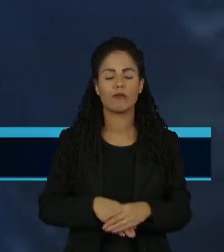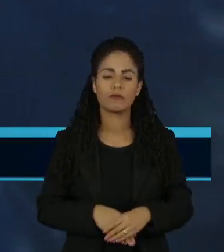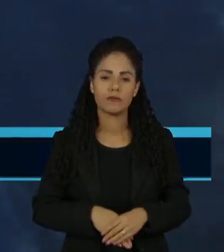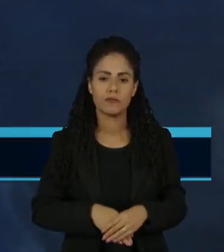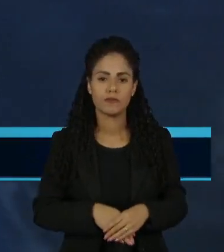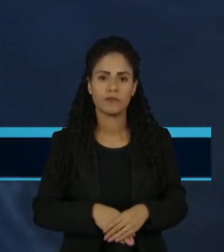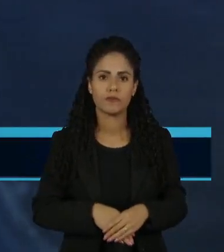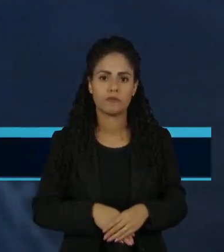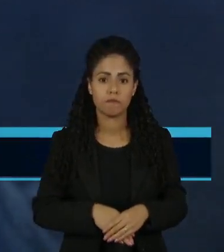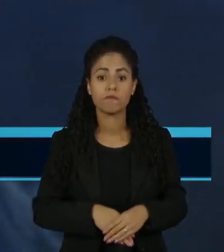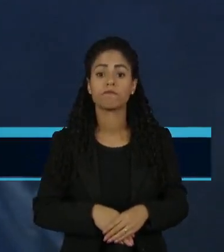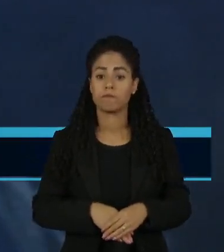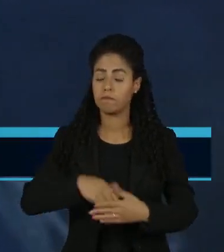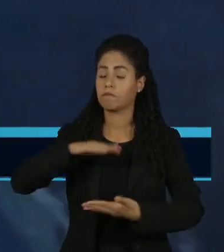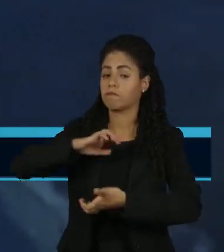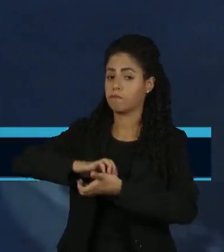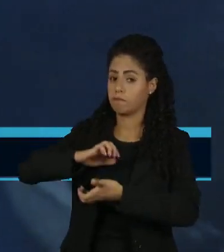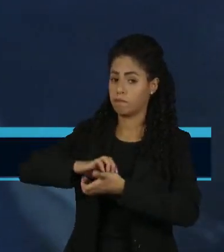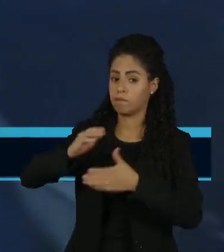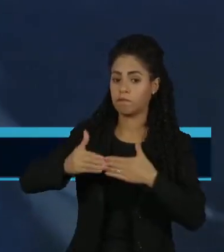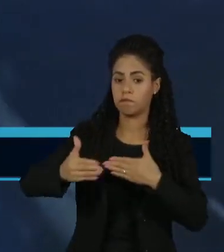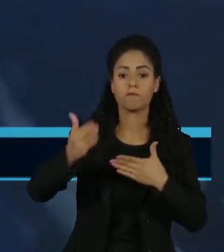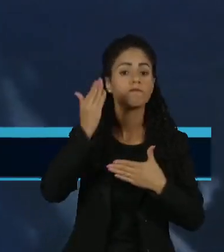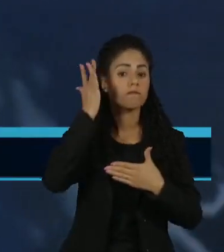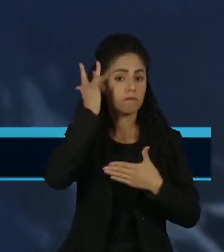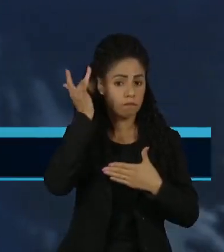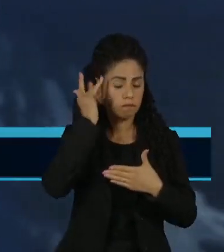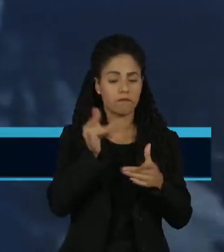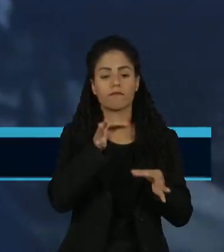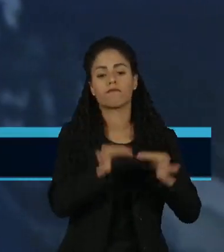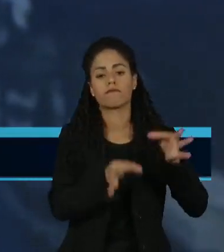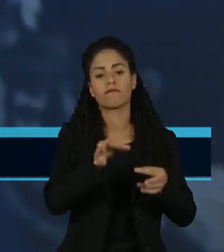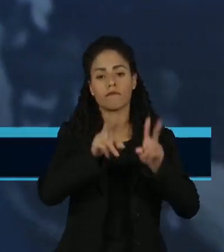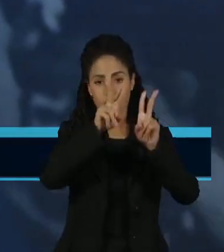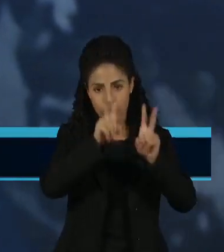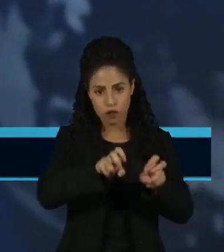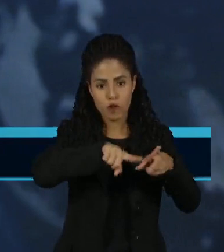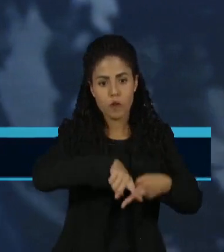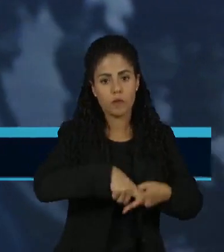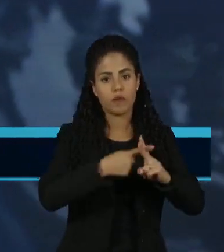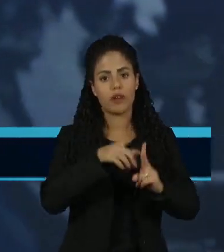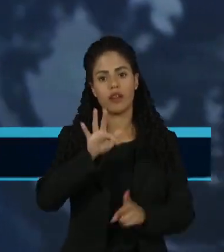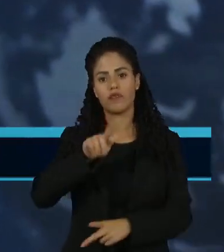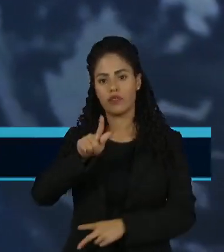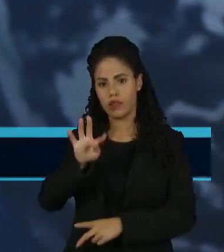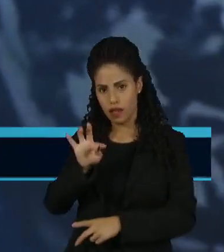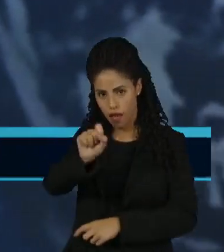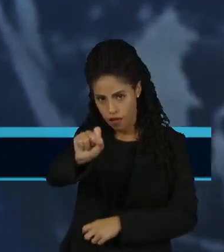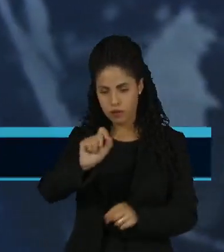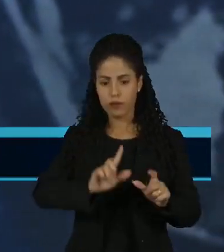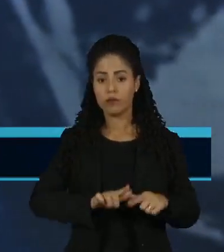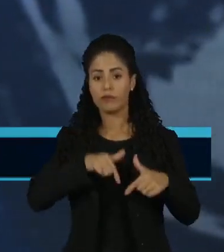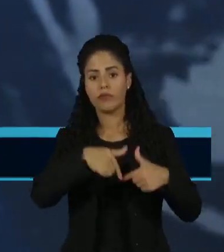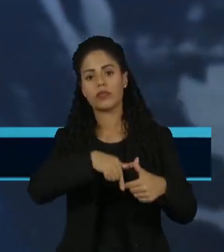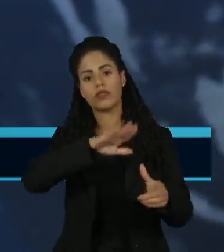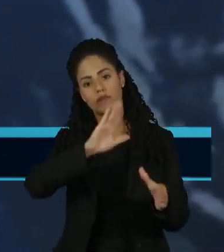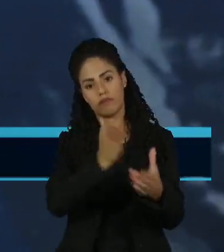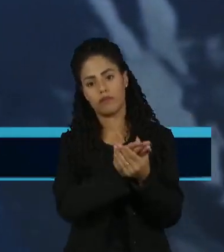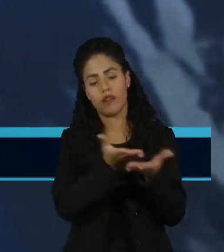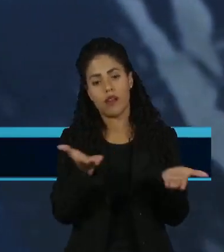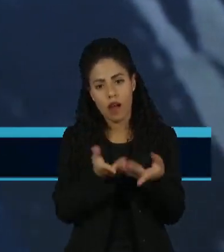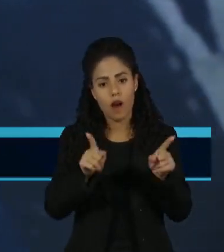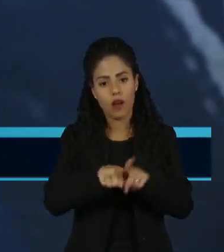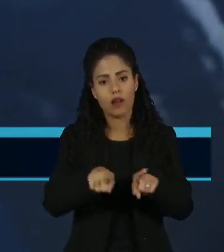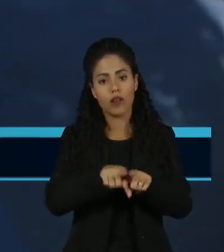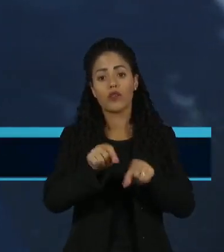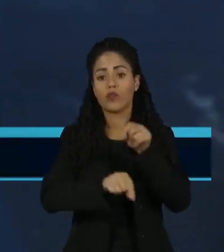O Supremo Tribunal Federal adiou para amanhã o julgamento sobre a correção do FGTS. Uma ação judicial pede mudanças na